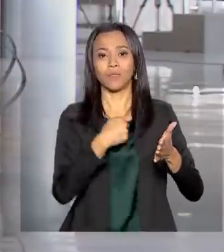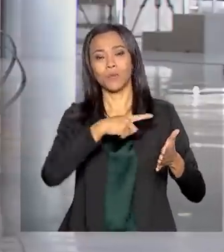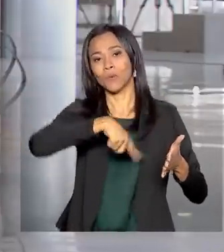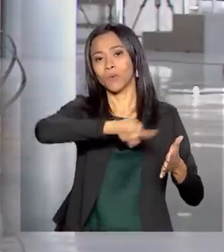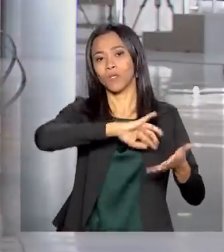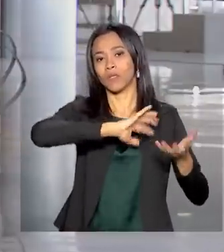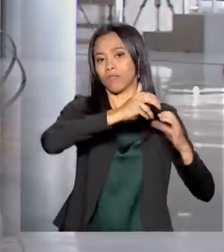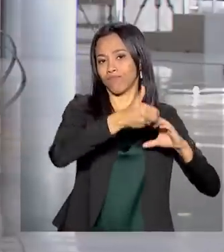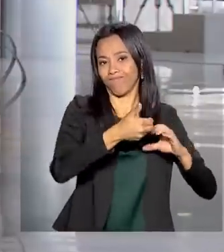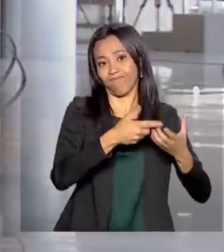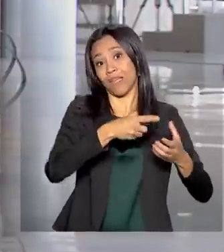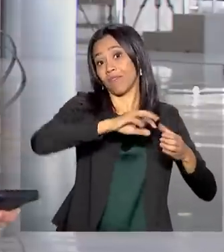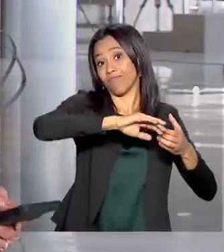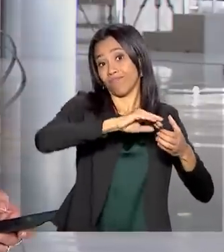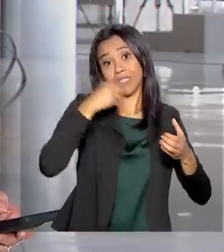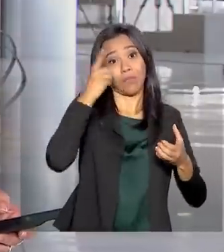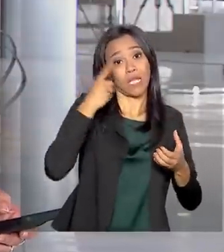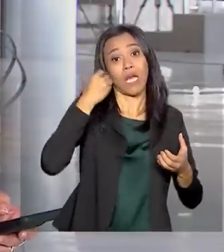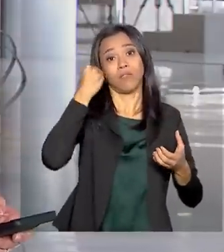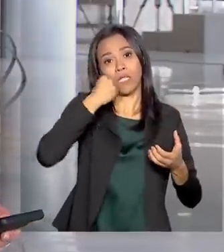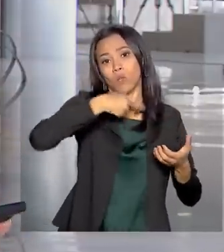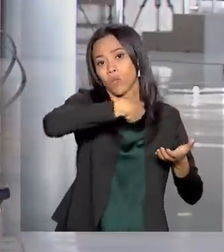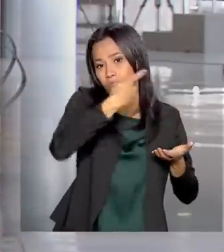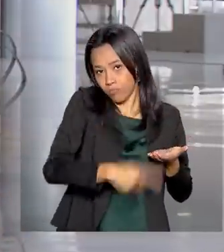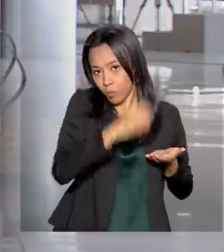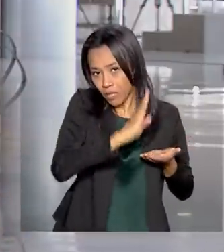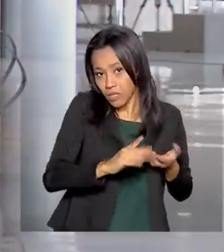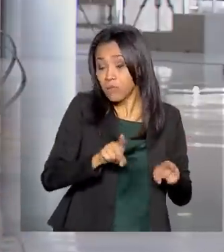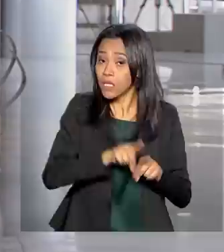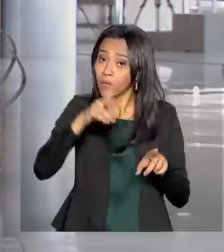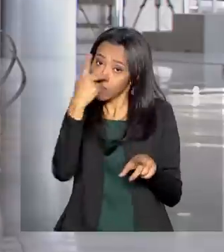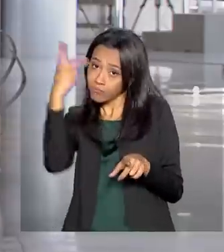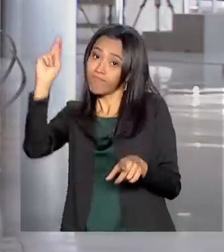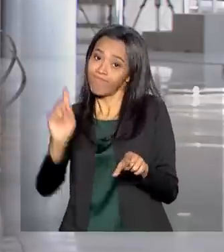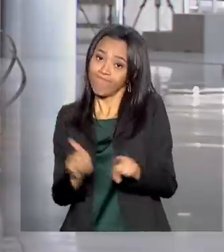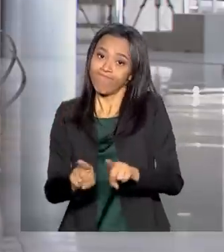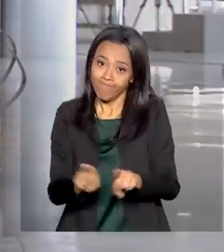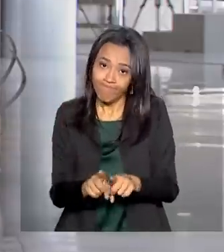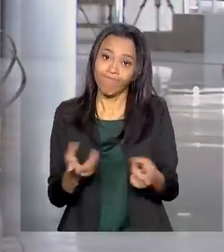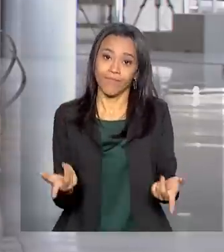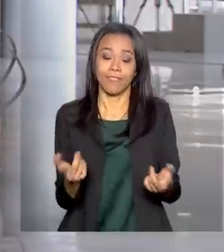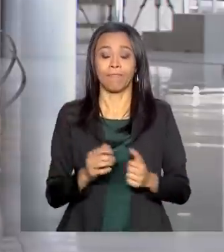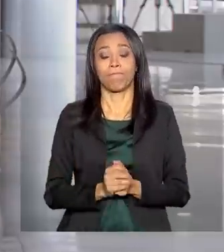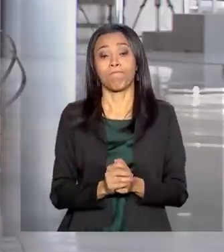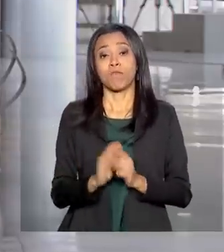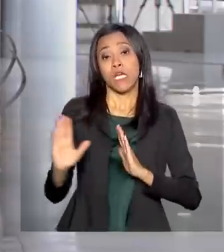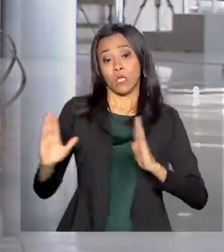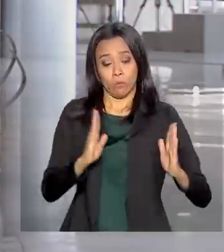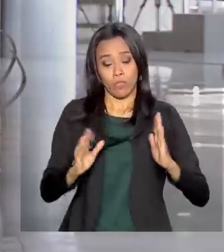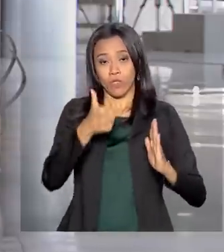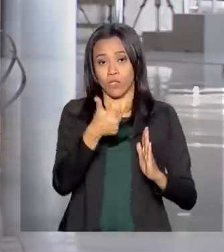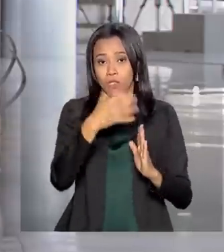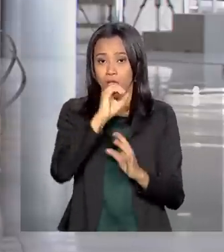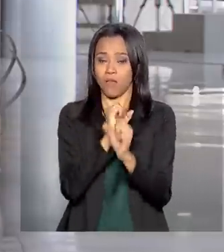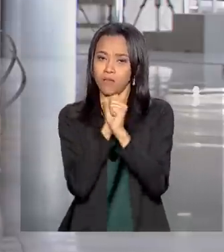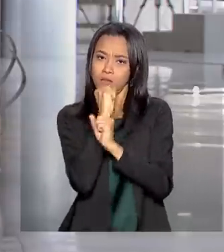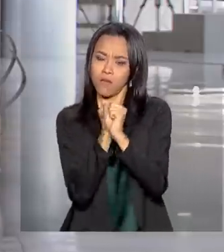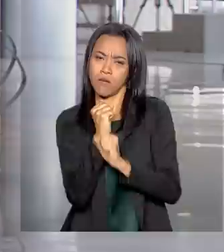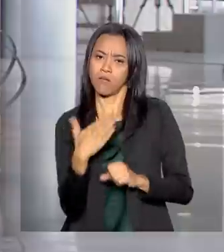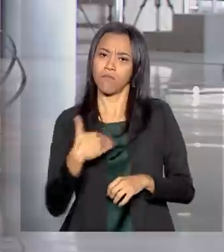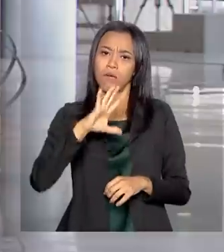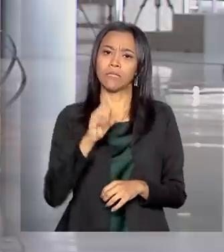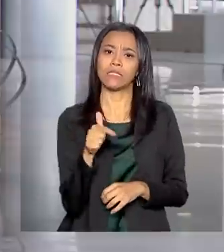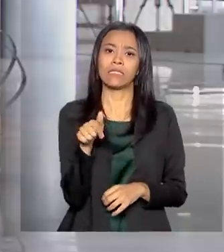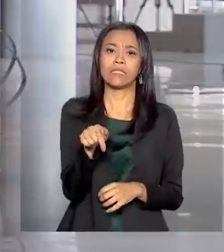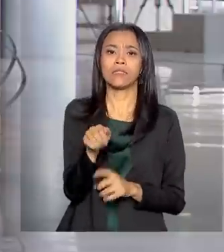integrantes. E o governo federal espera resultados ousados para a economia do país. Em 10 anos, mais de 70